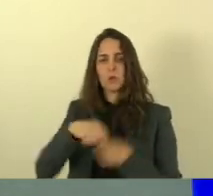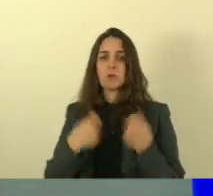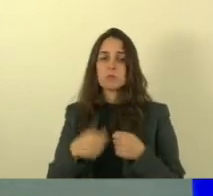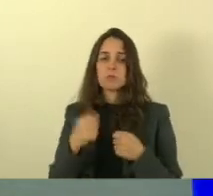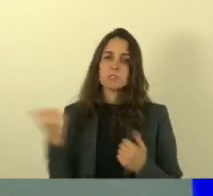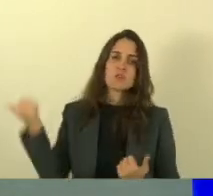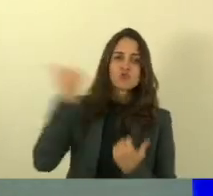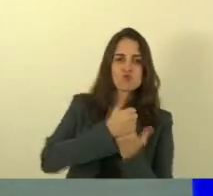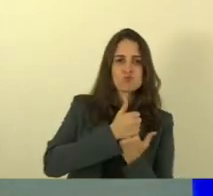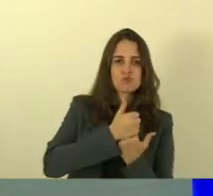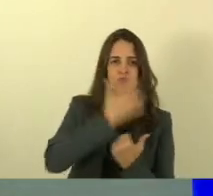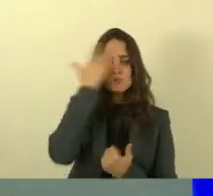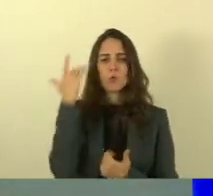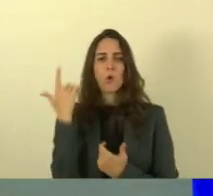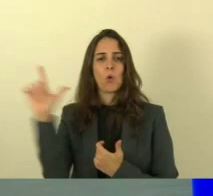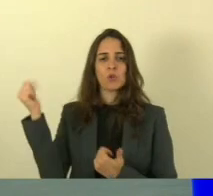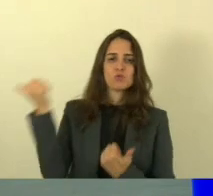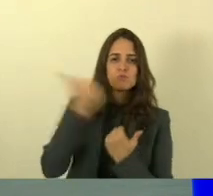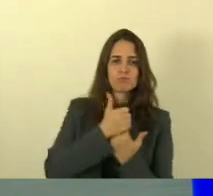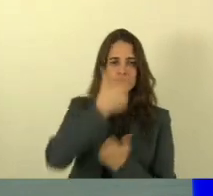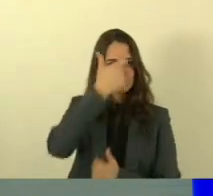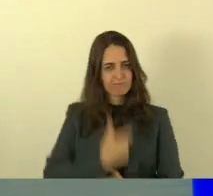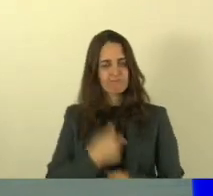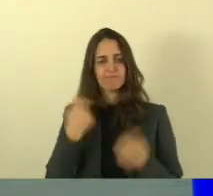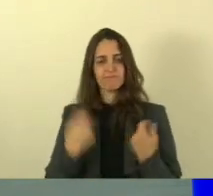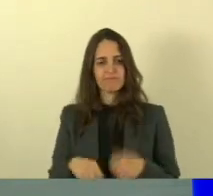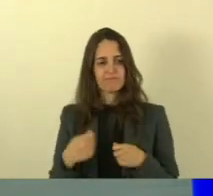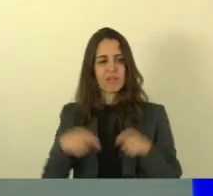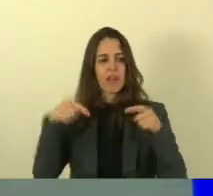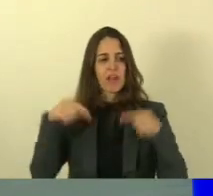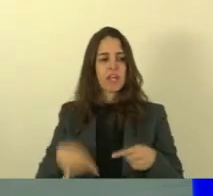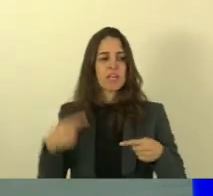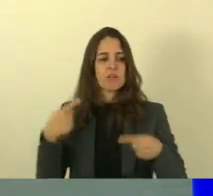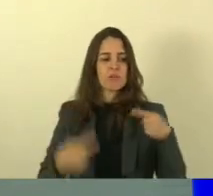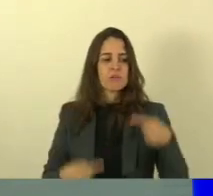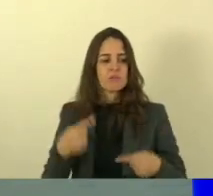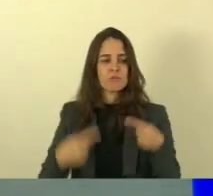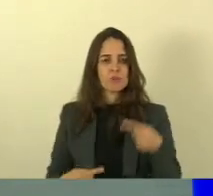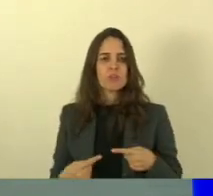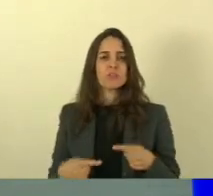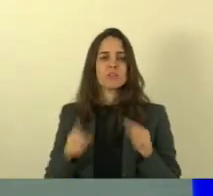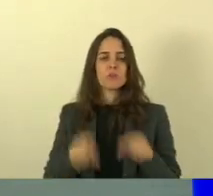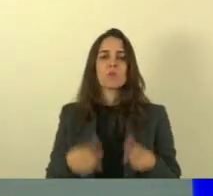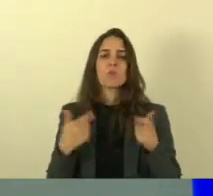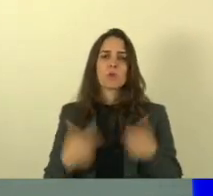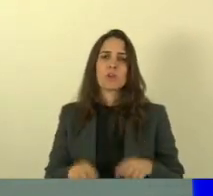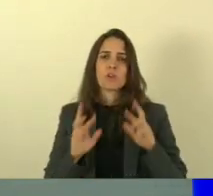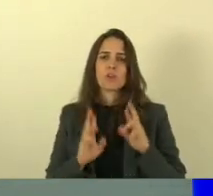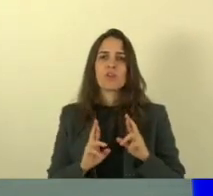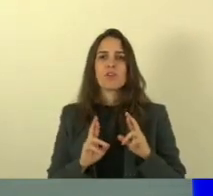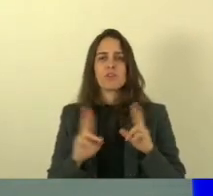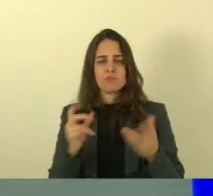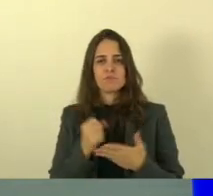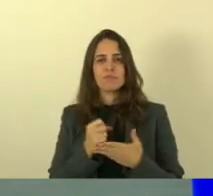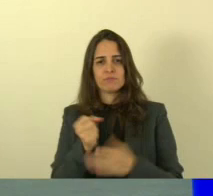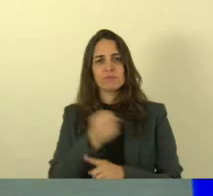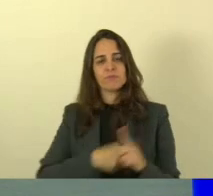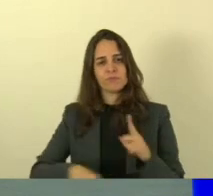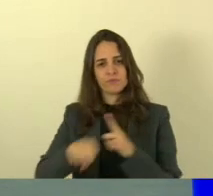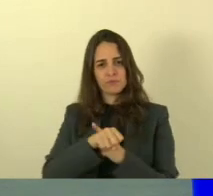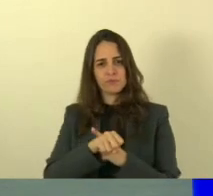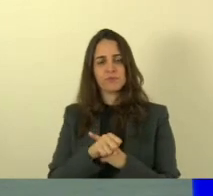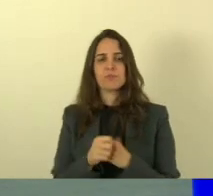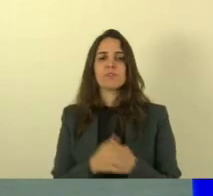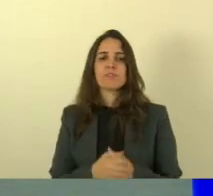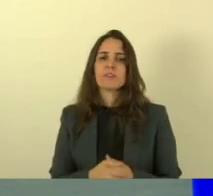de sucessores e a política é o local para se fazer a diferença na sociedade essa equidade